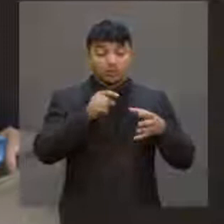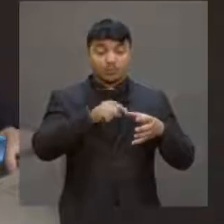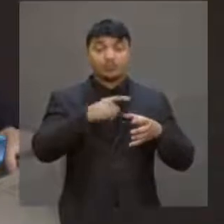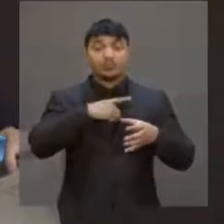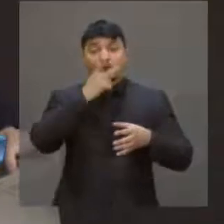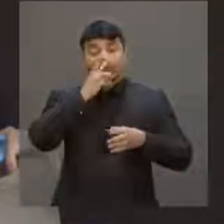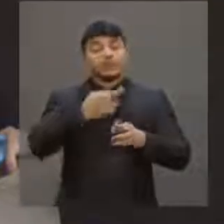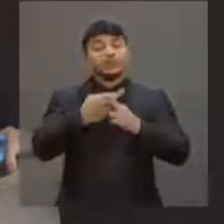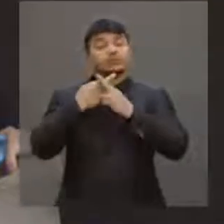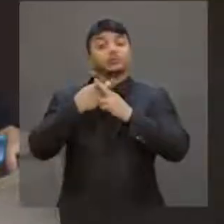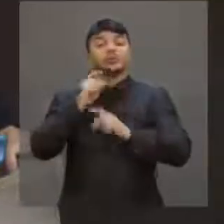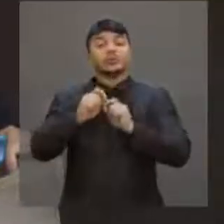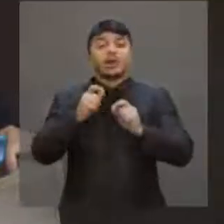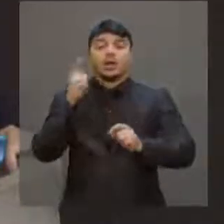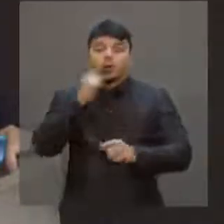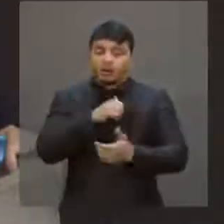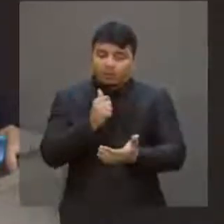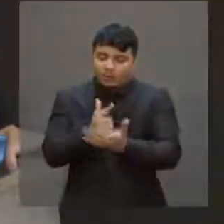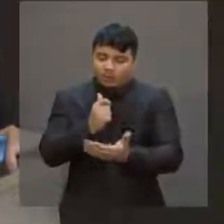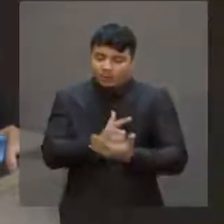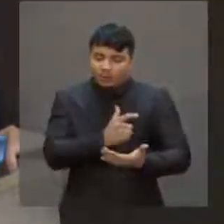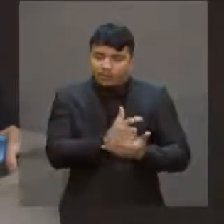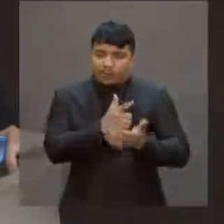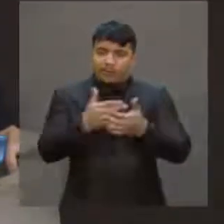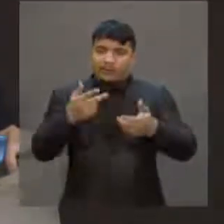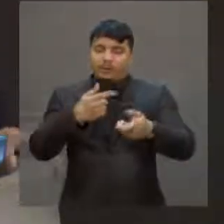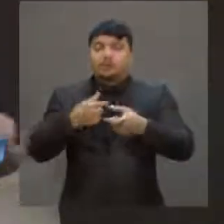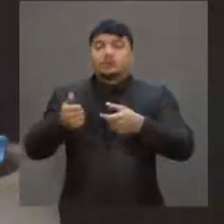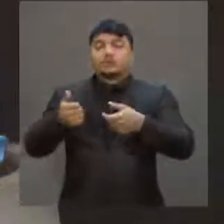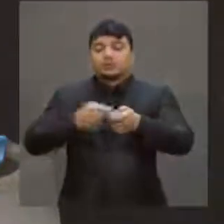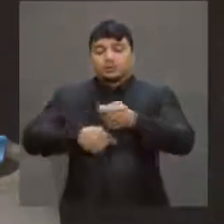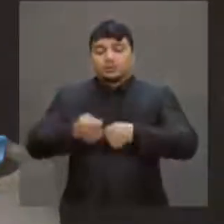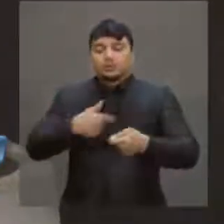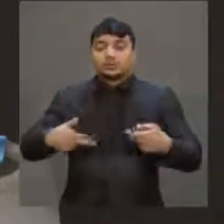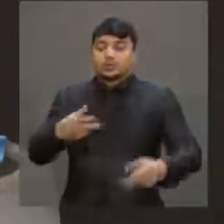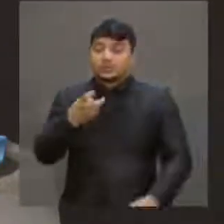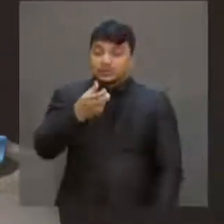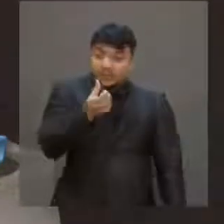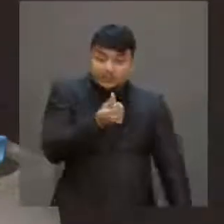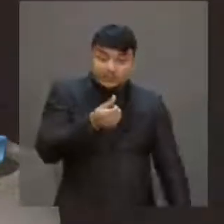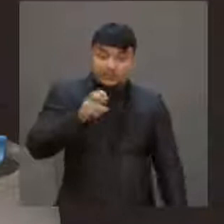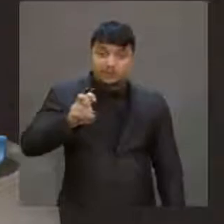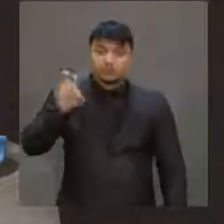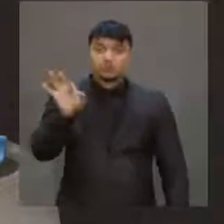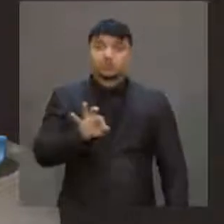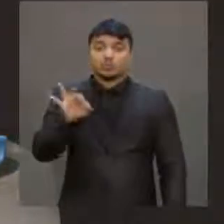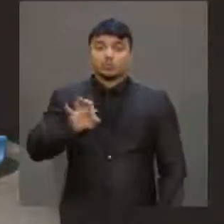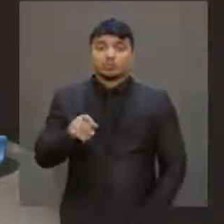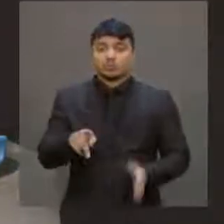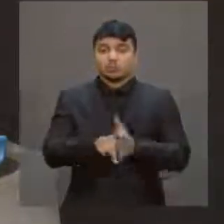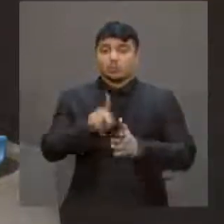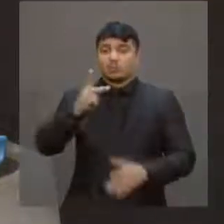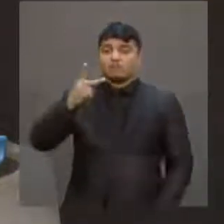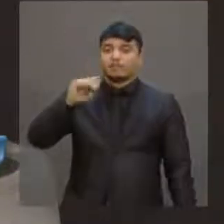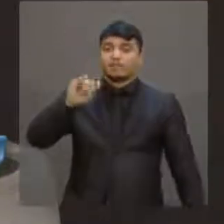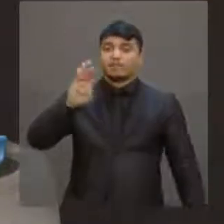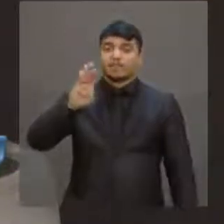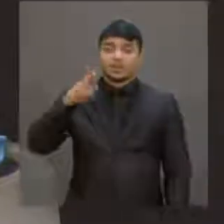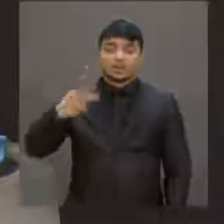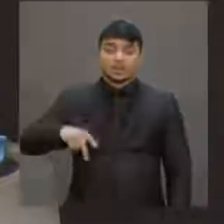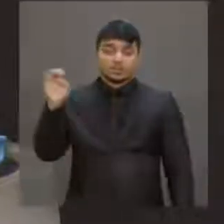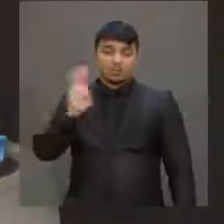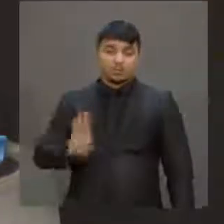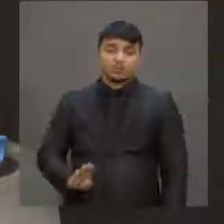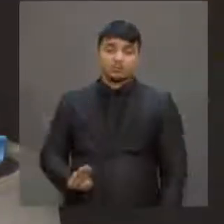é responsável pelo consumo e o mercado de consumo responde por 65% do PIB brasileiro, ou seja, o PIB